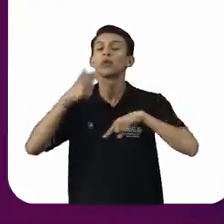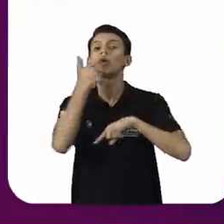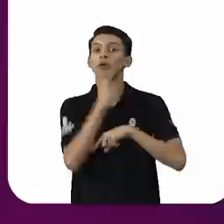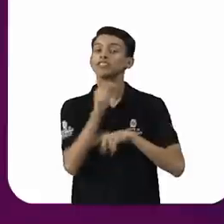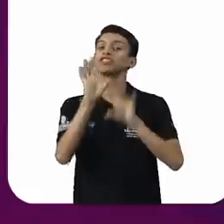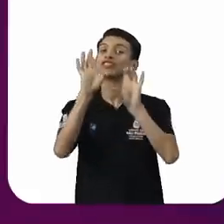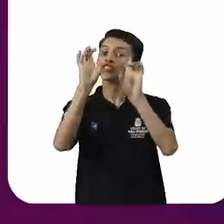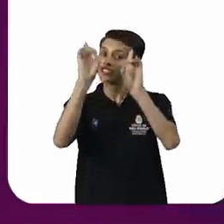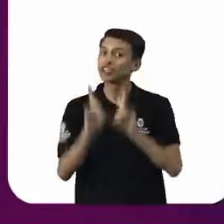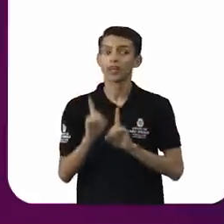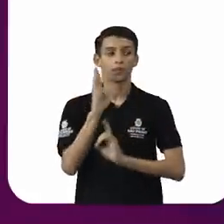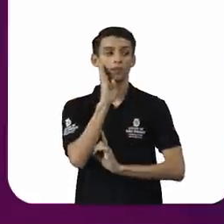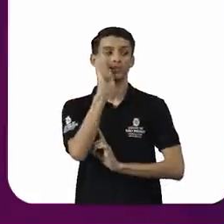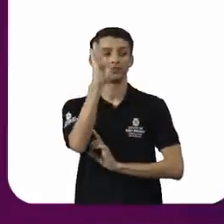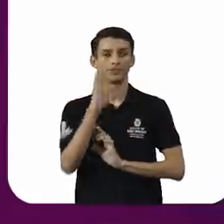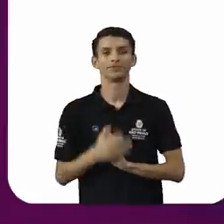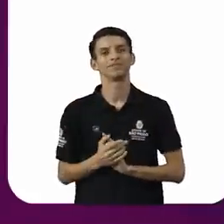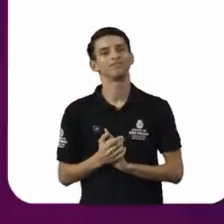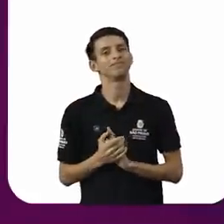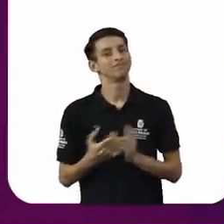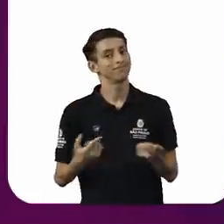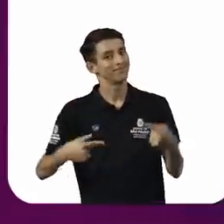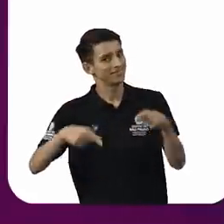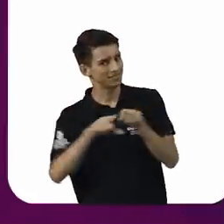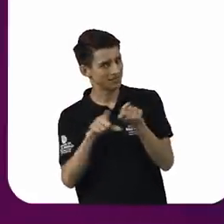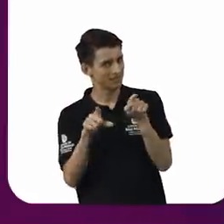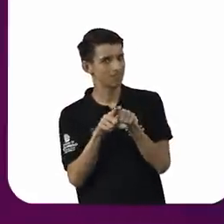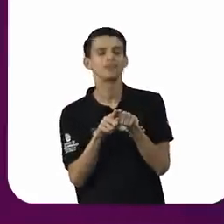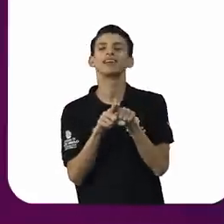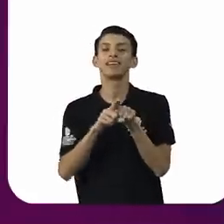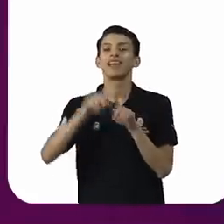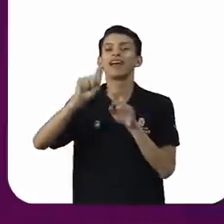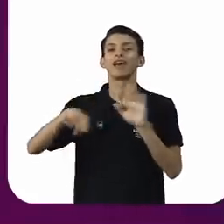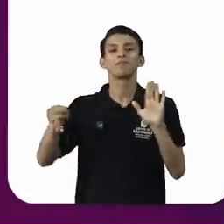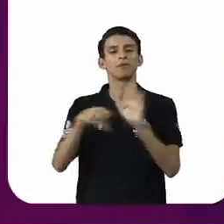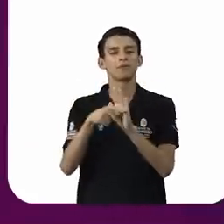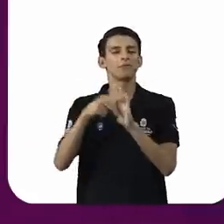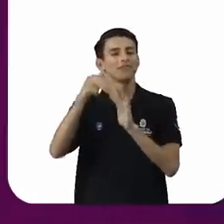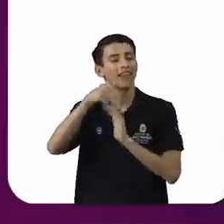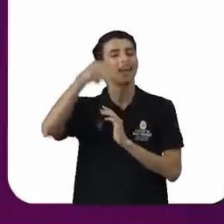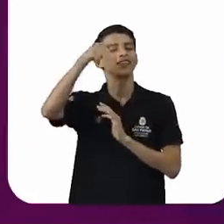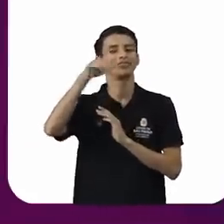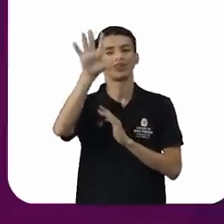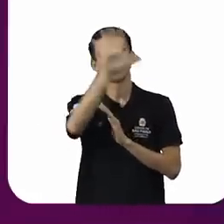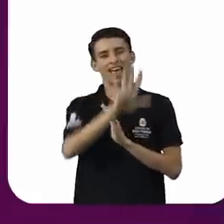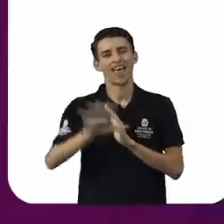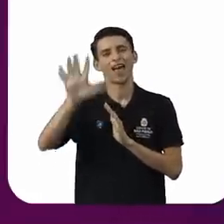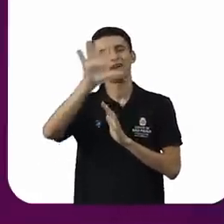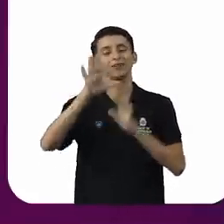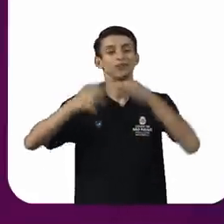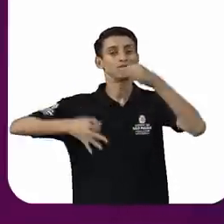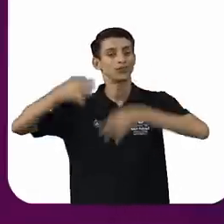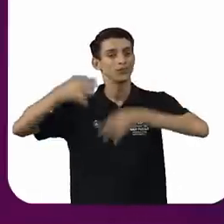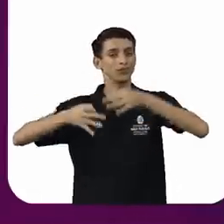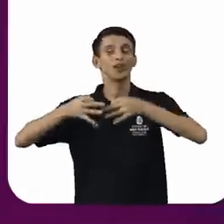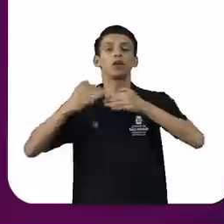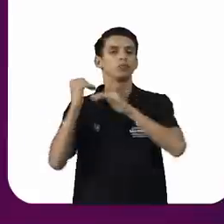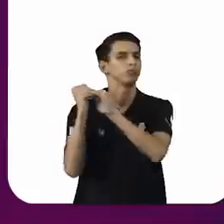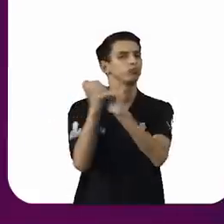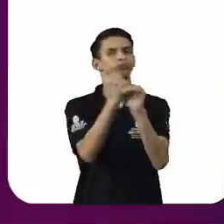fundamentais e também é signatário do Pacto Nacional do Poder Judiciário pela Equidade Racial.